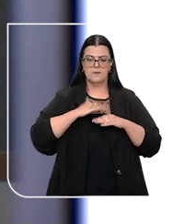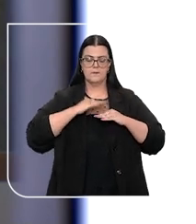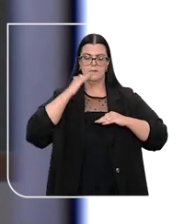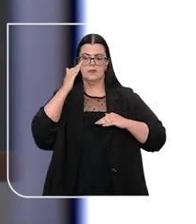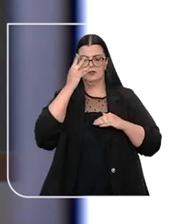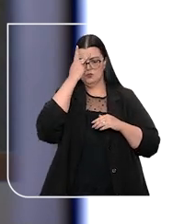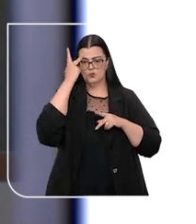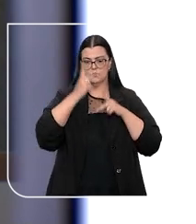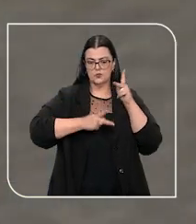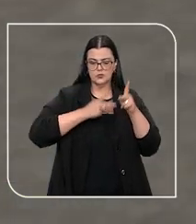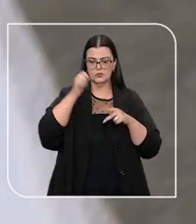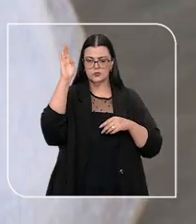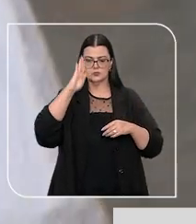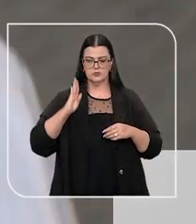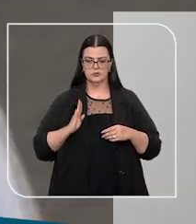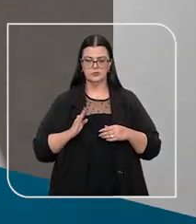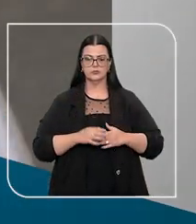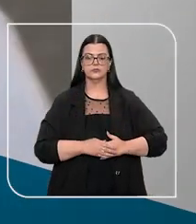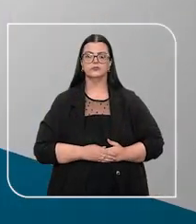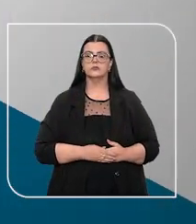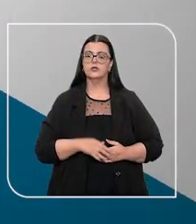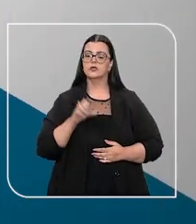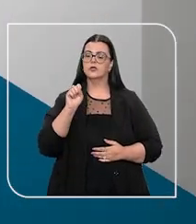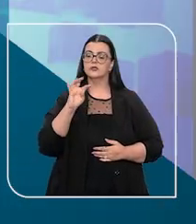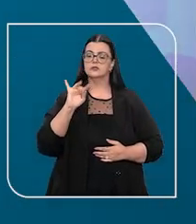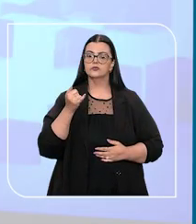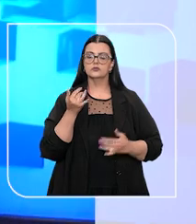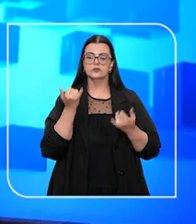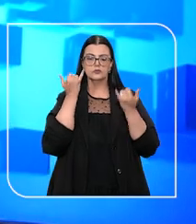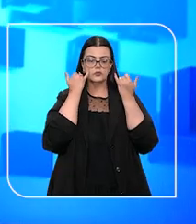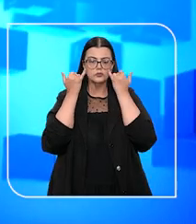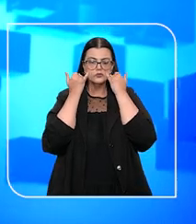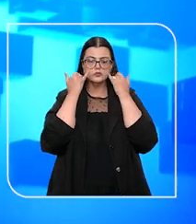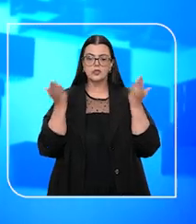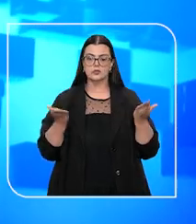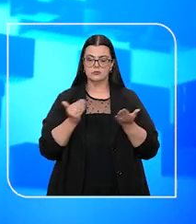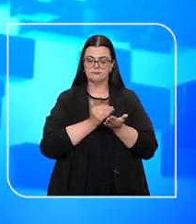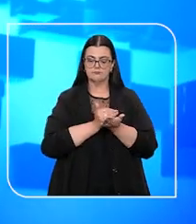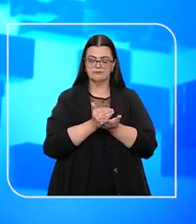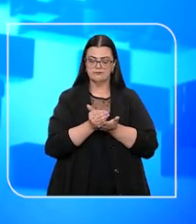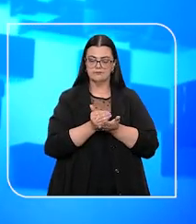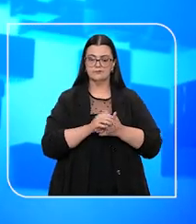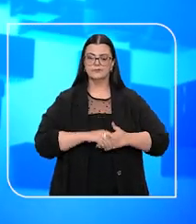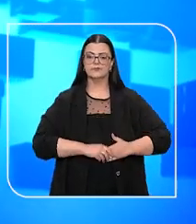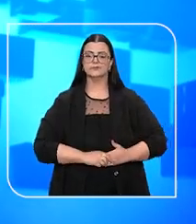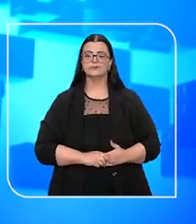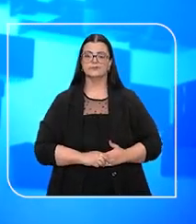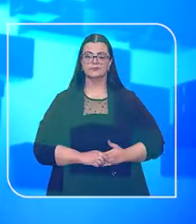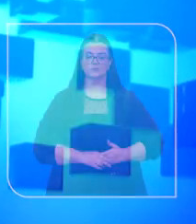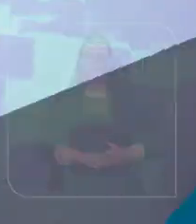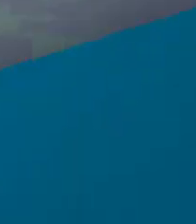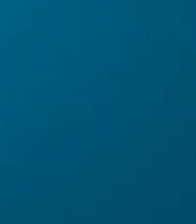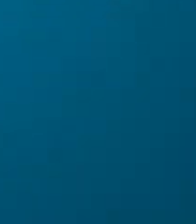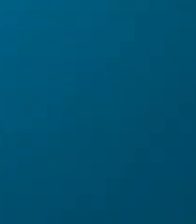60+, da população brasileira. O STJ Notícias começa agora.